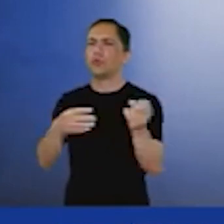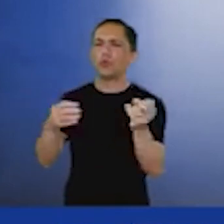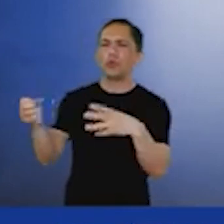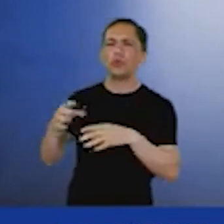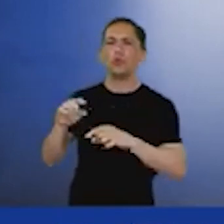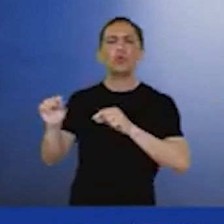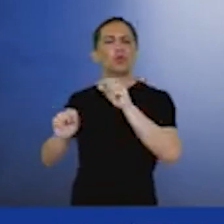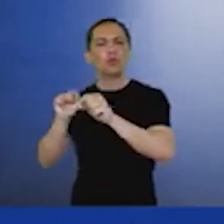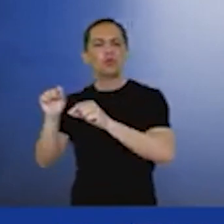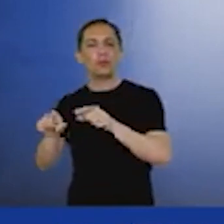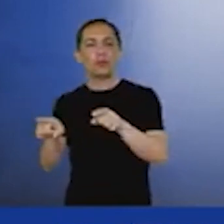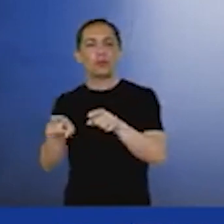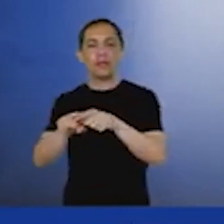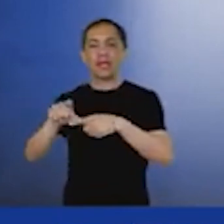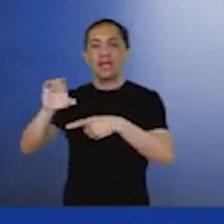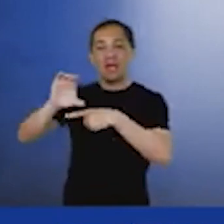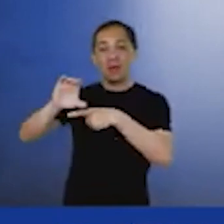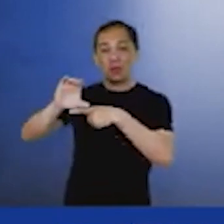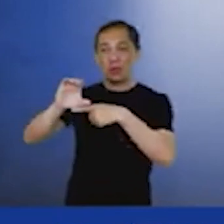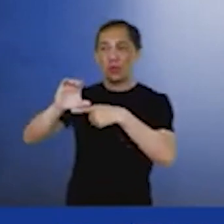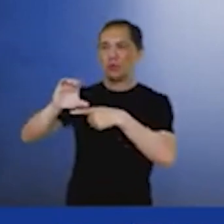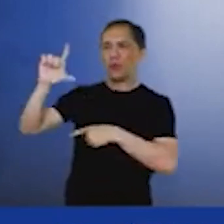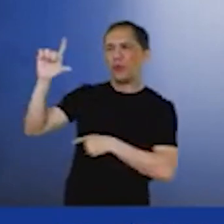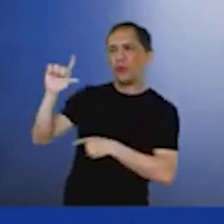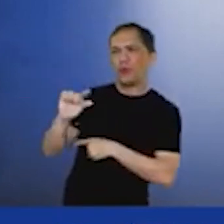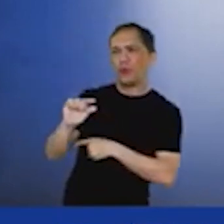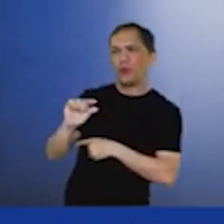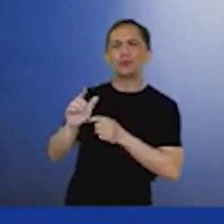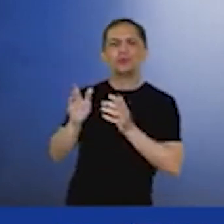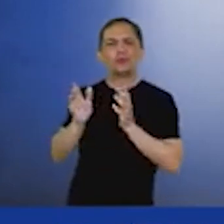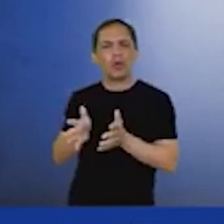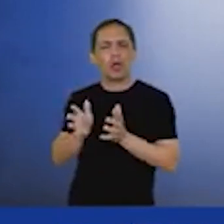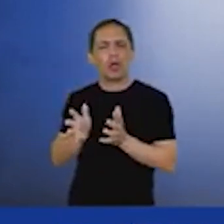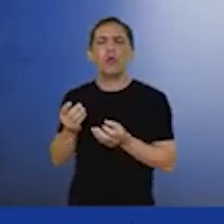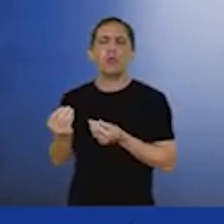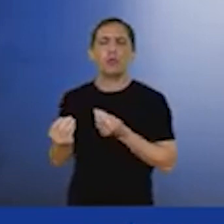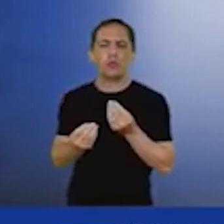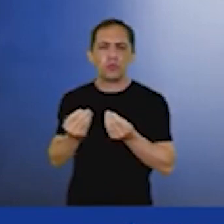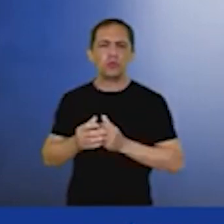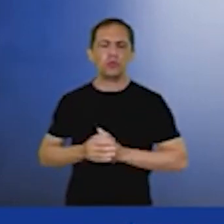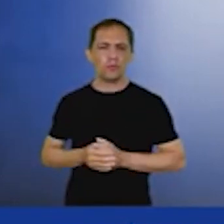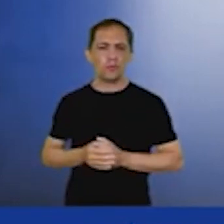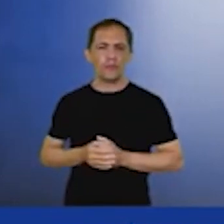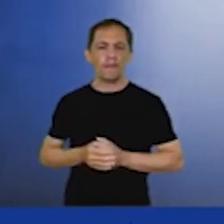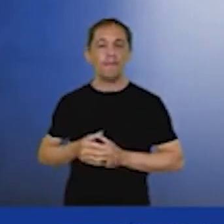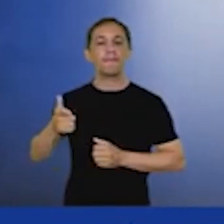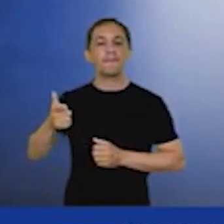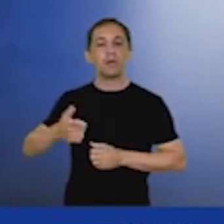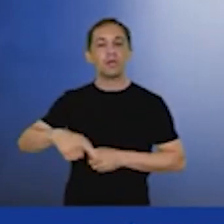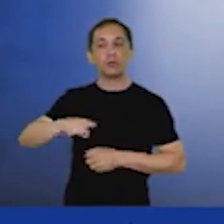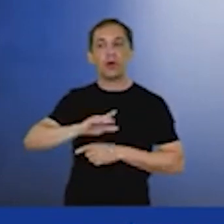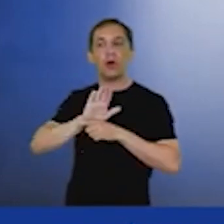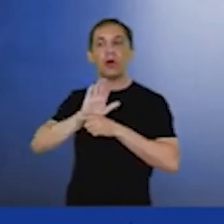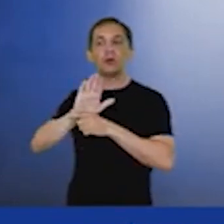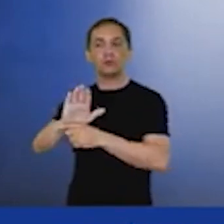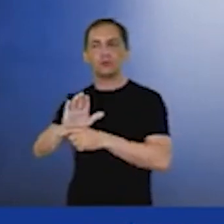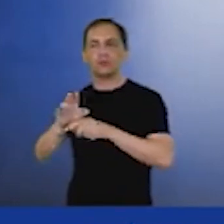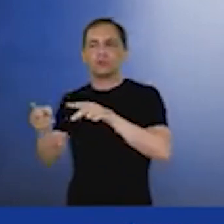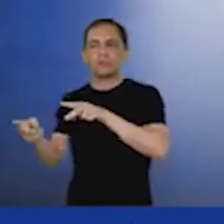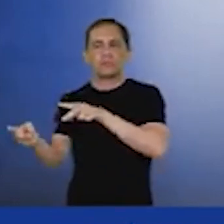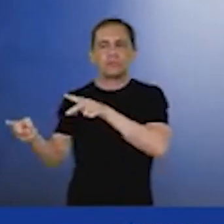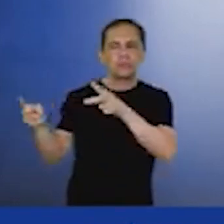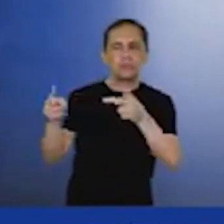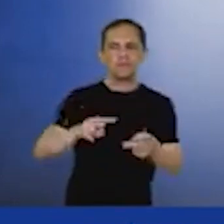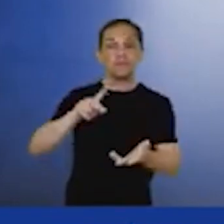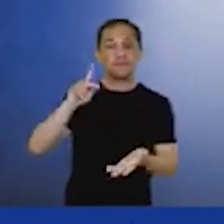de descarbonização desse setor também e como que ele vem atuar nesse cenário de transição. Então, gostaria de